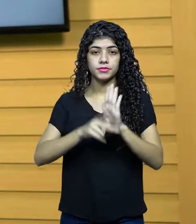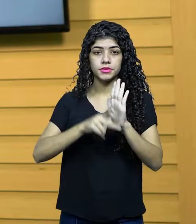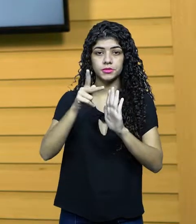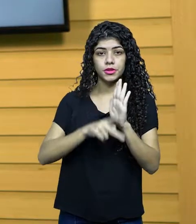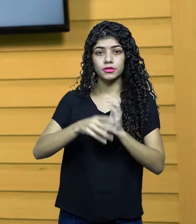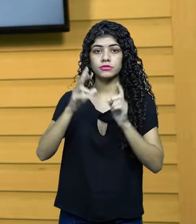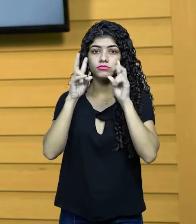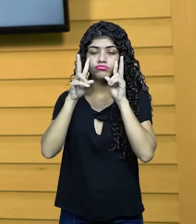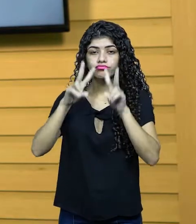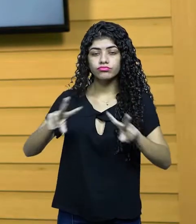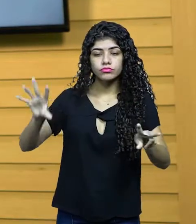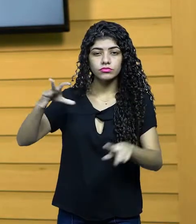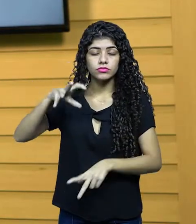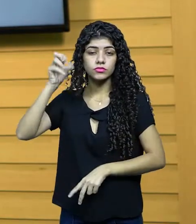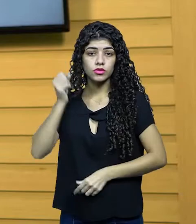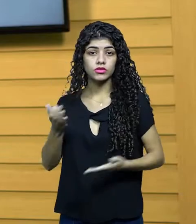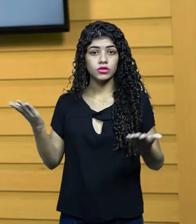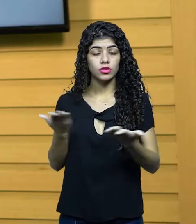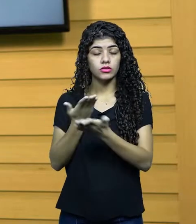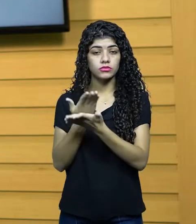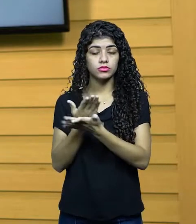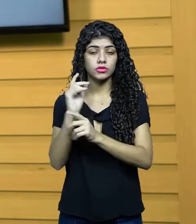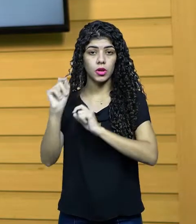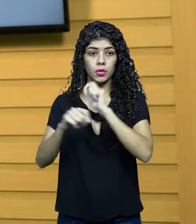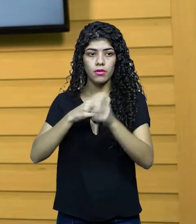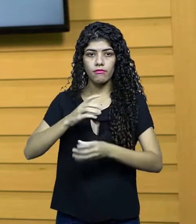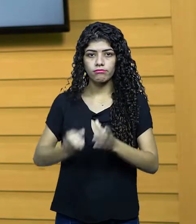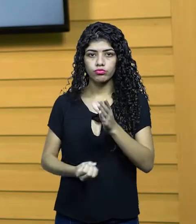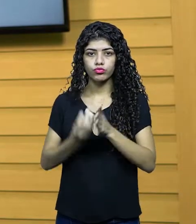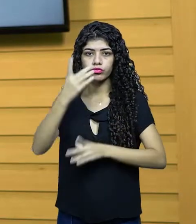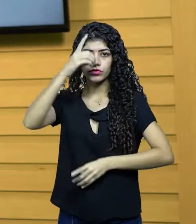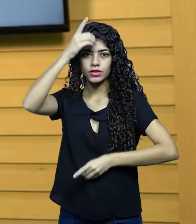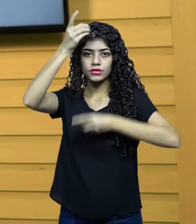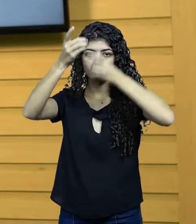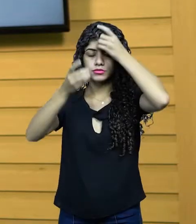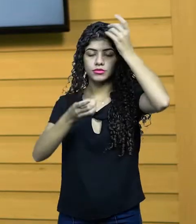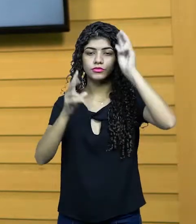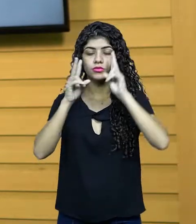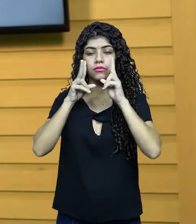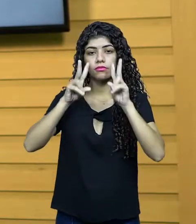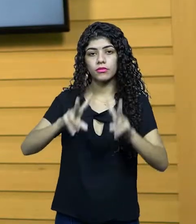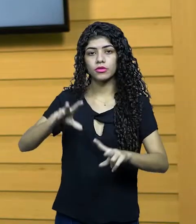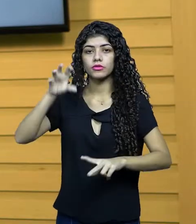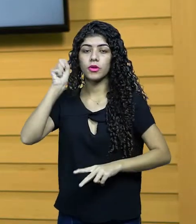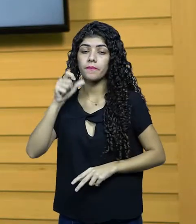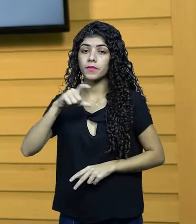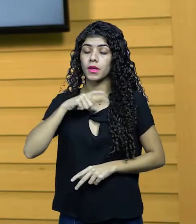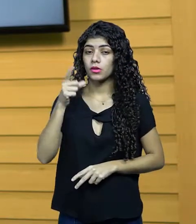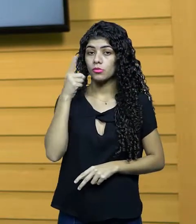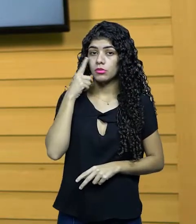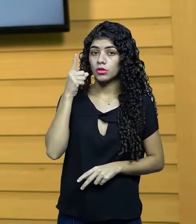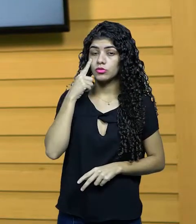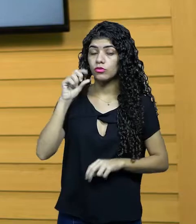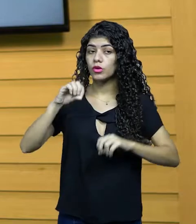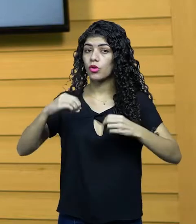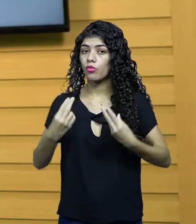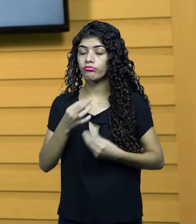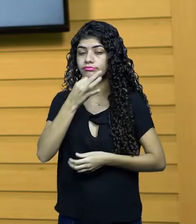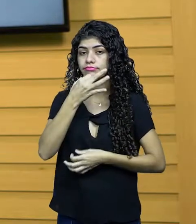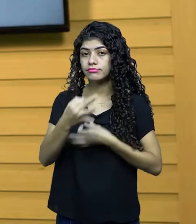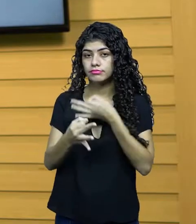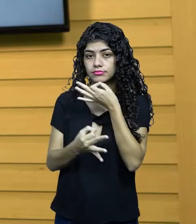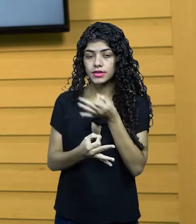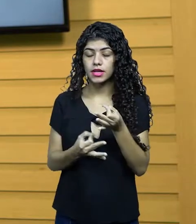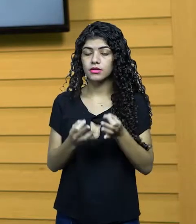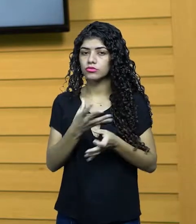Aceptiva. Nesse módulo, falar sobre elementos criativos do projeto audiovisual. Caso tenha alguma dúvida ou comentário, não